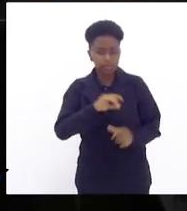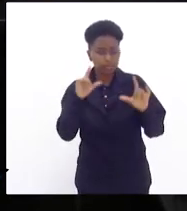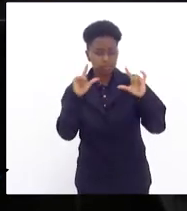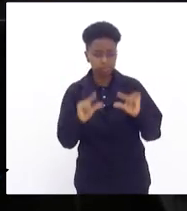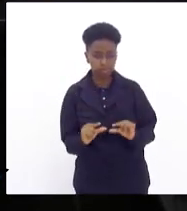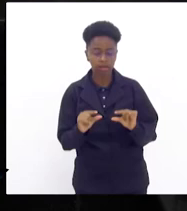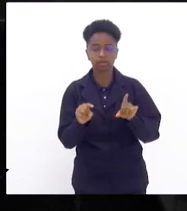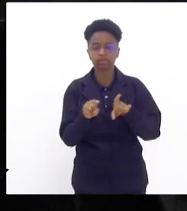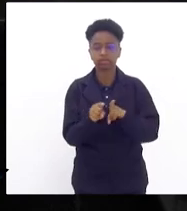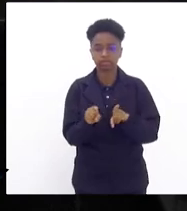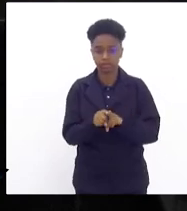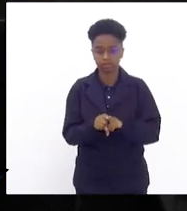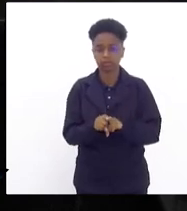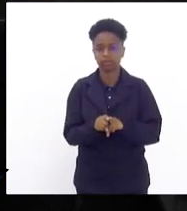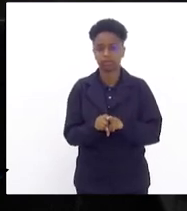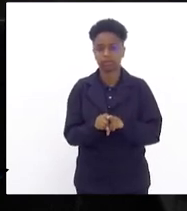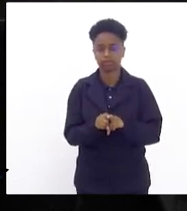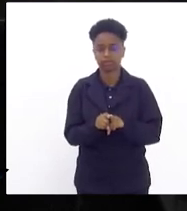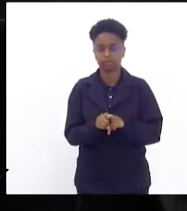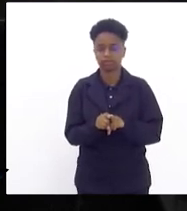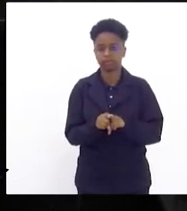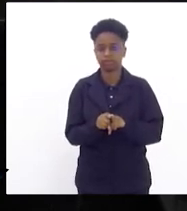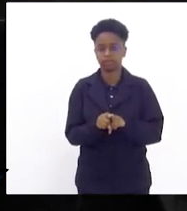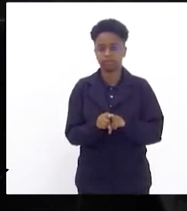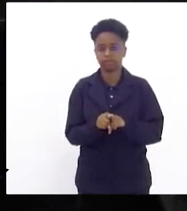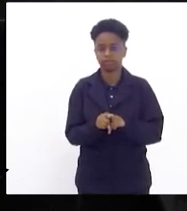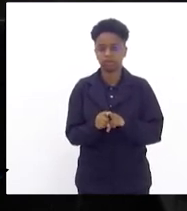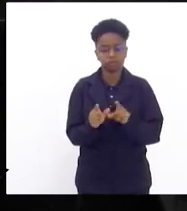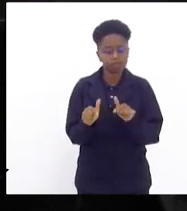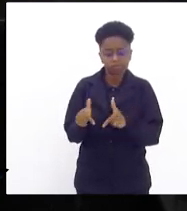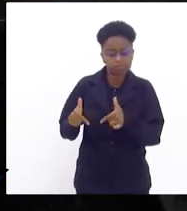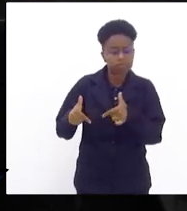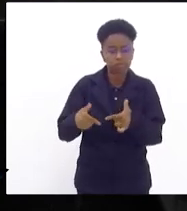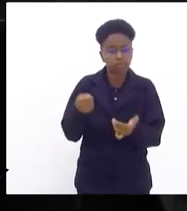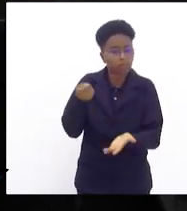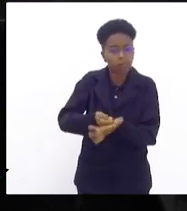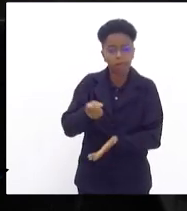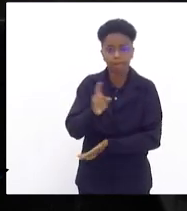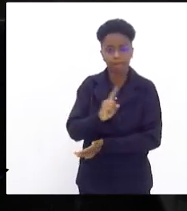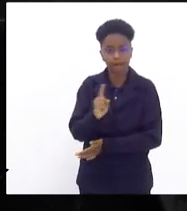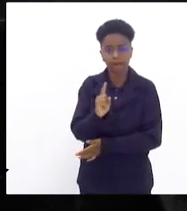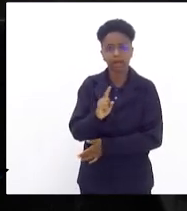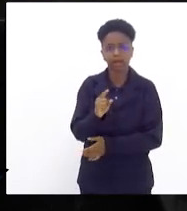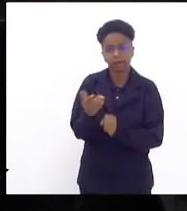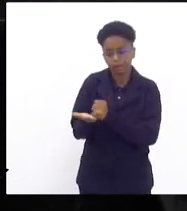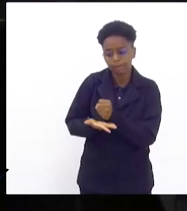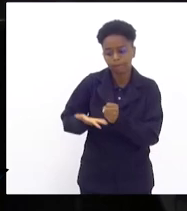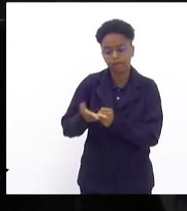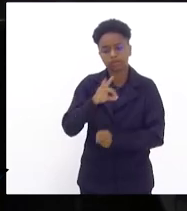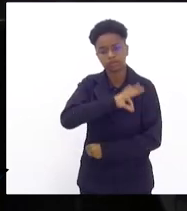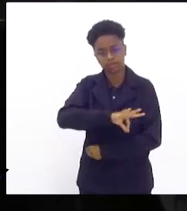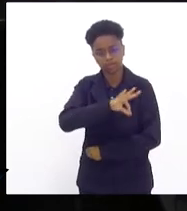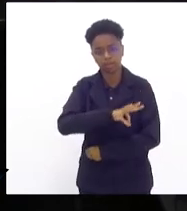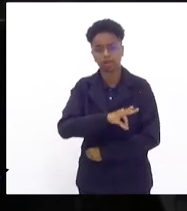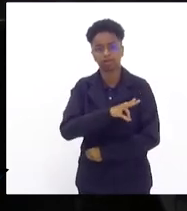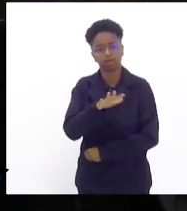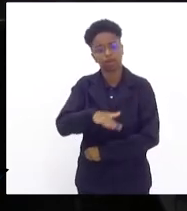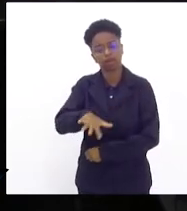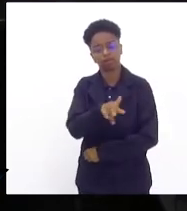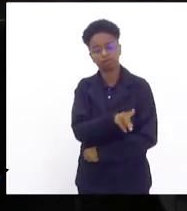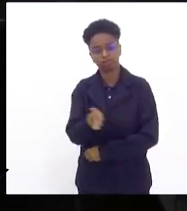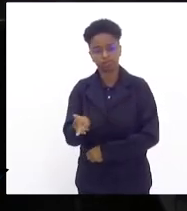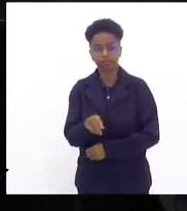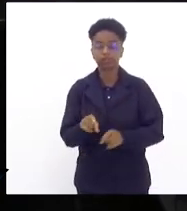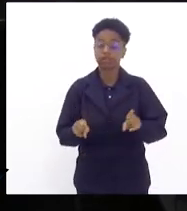como se não bastasse a não aplicação do piso nacional do magistério, como se não bastasse